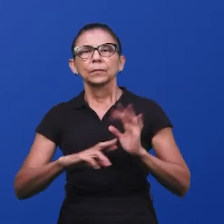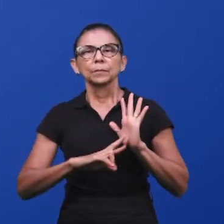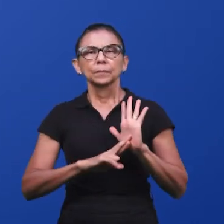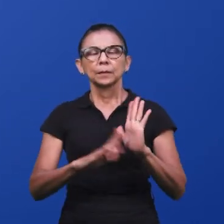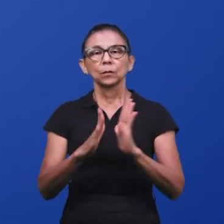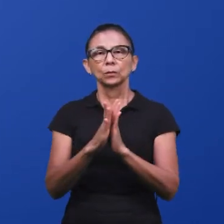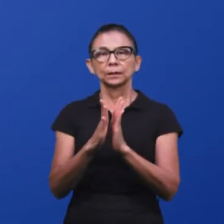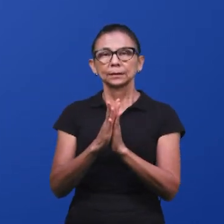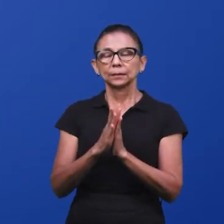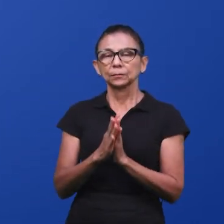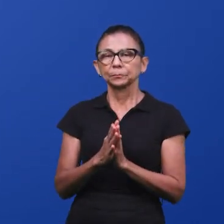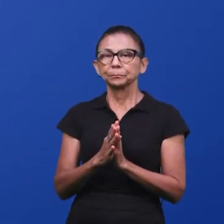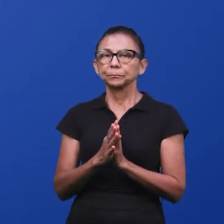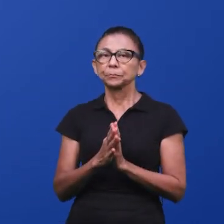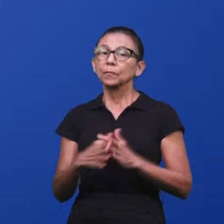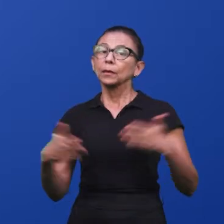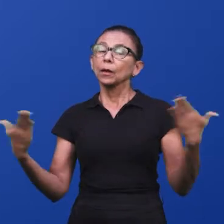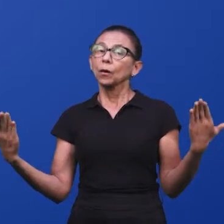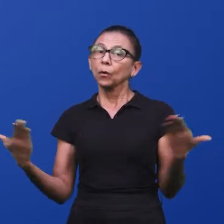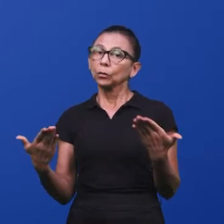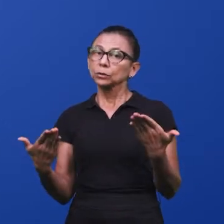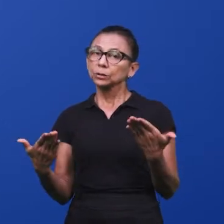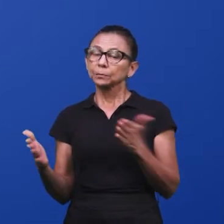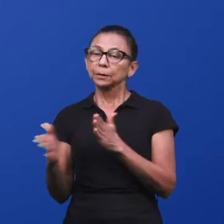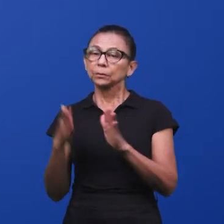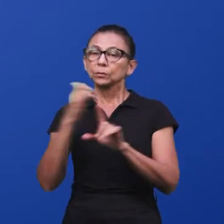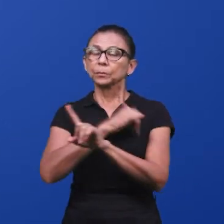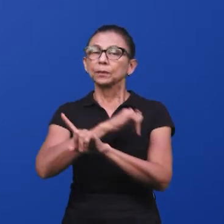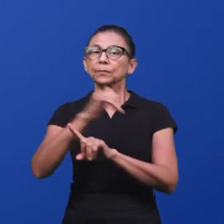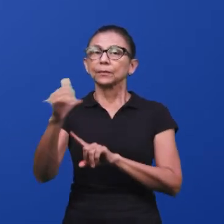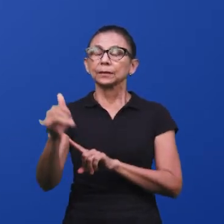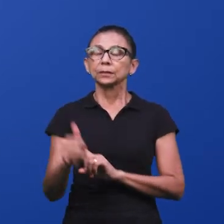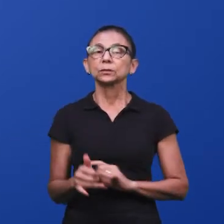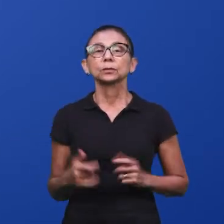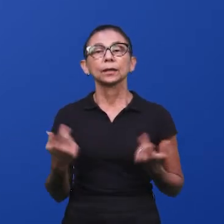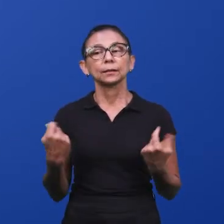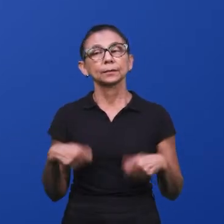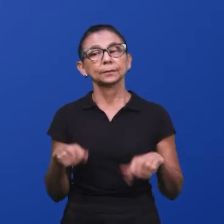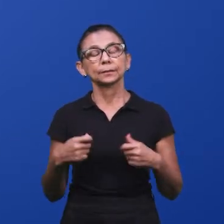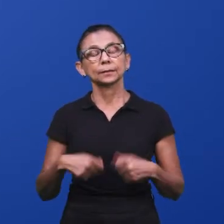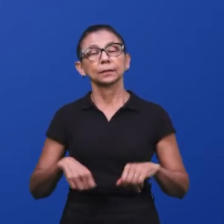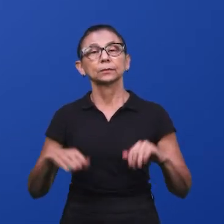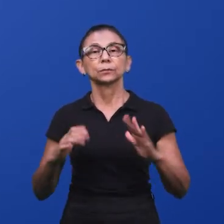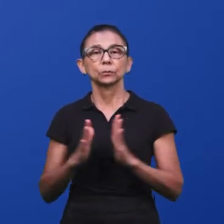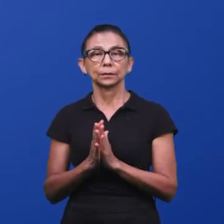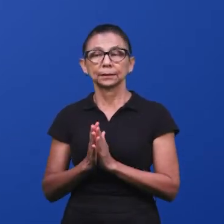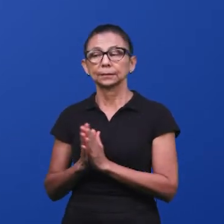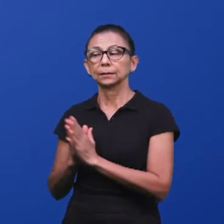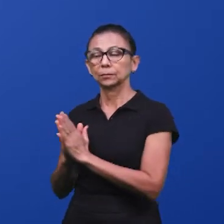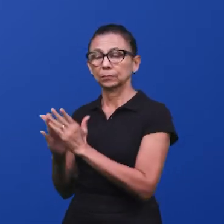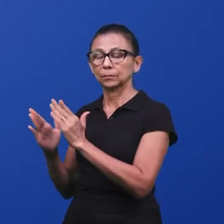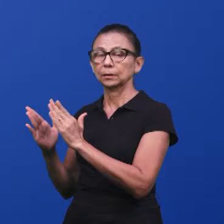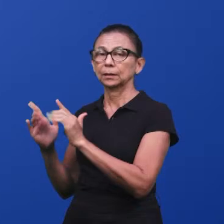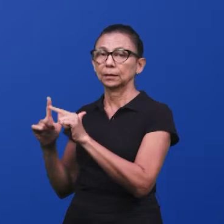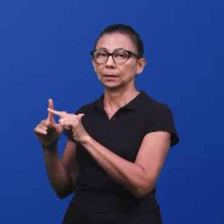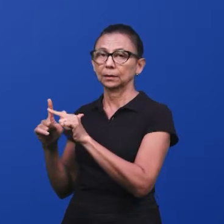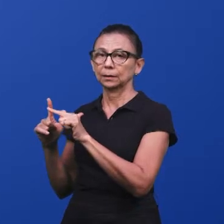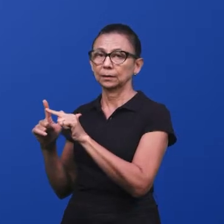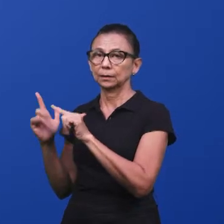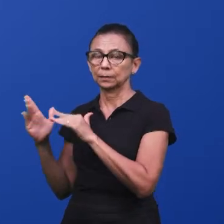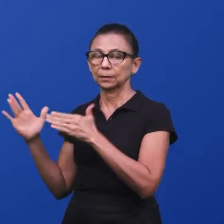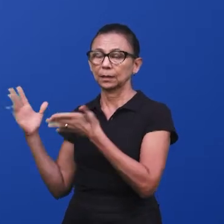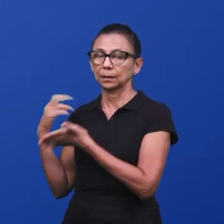momento profético que nós estamos vivendo é a oração. A igreja que será arrebatada é uma igreja de oração,